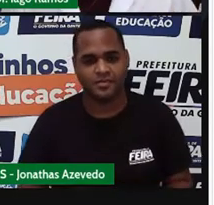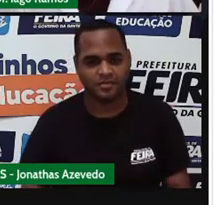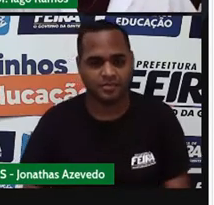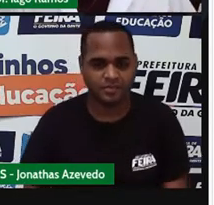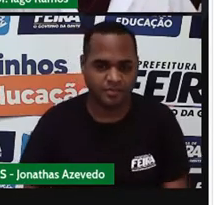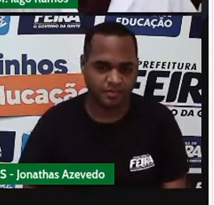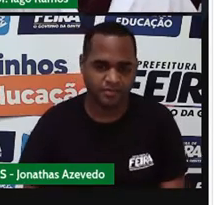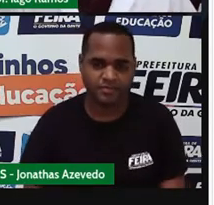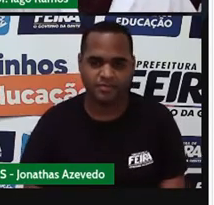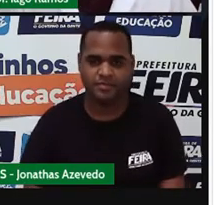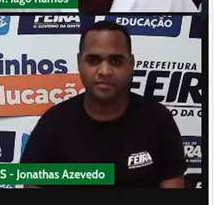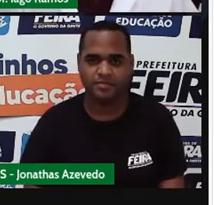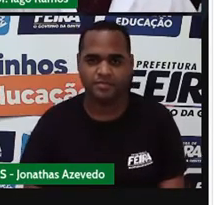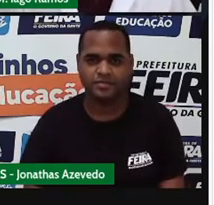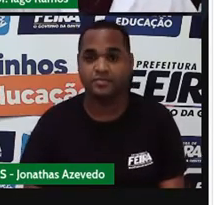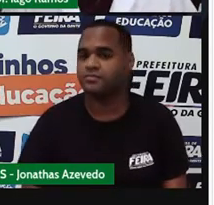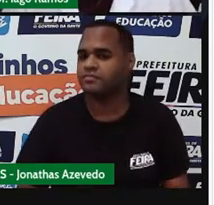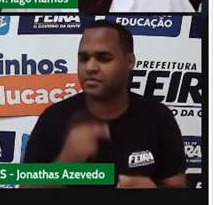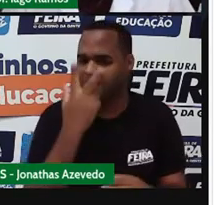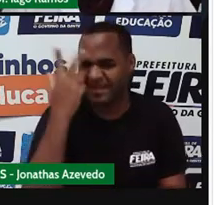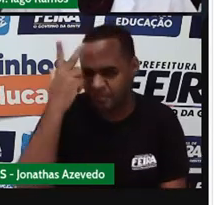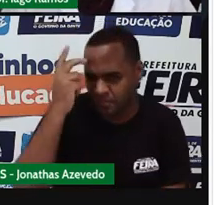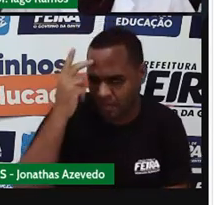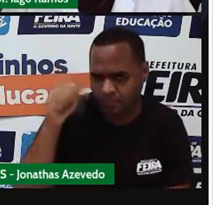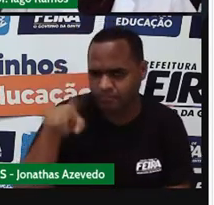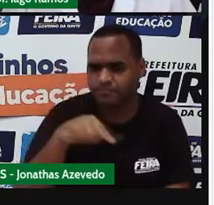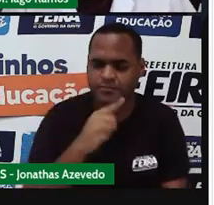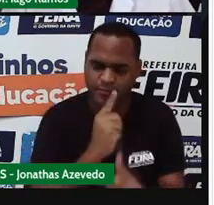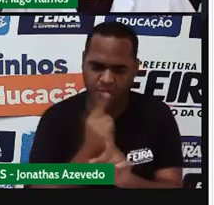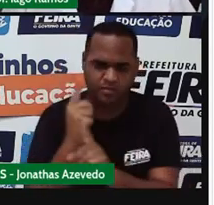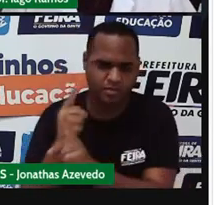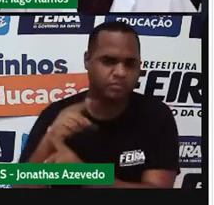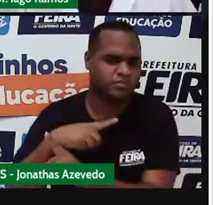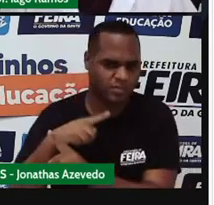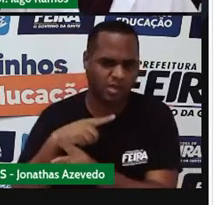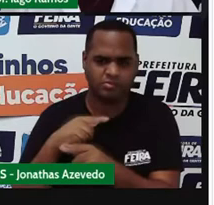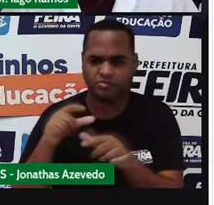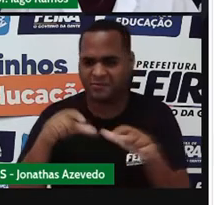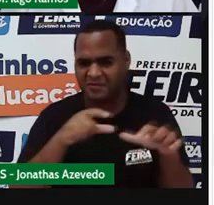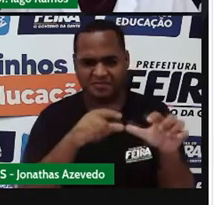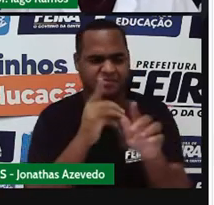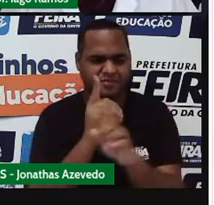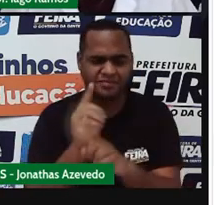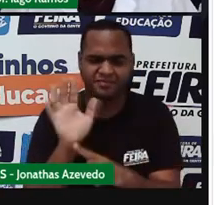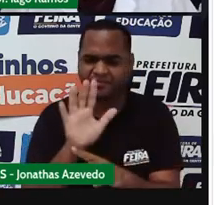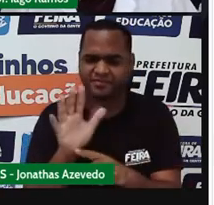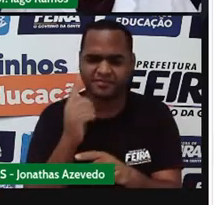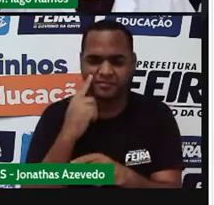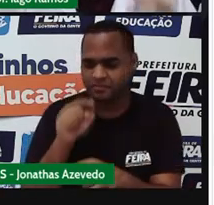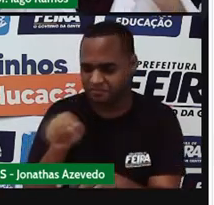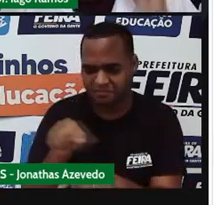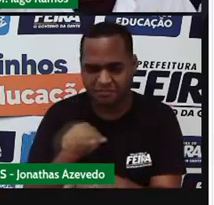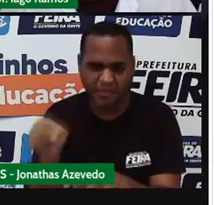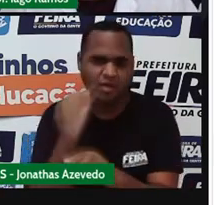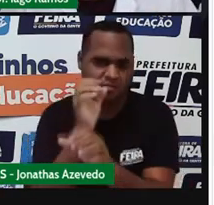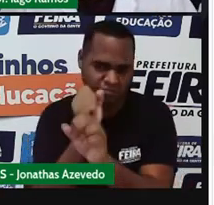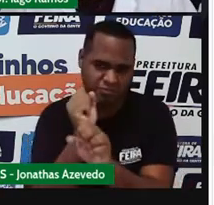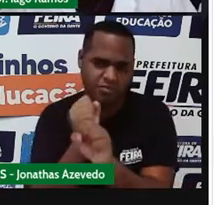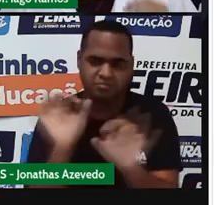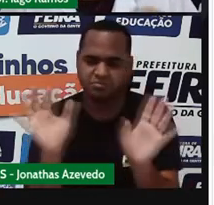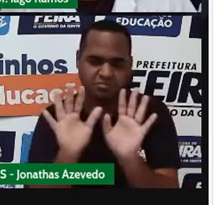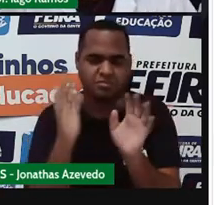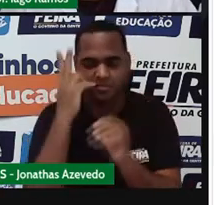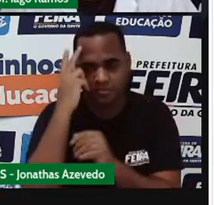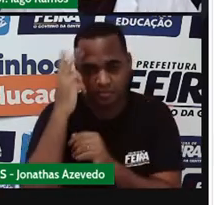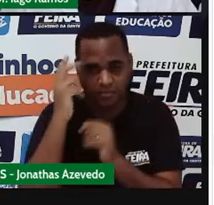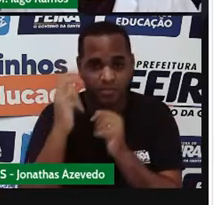Não é muito mais assim, não é muito comum mais a gente encontrar esse tipo de balança. Porque hoje a gente encontra as balanças digitais. Mas essa balança